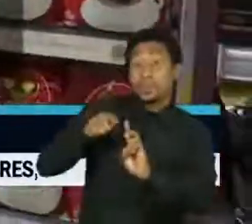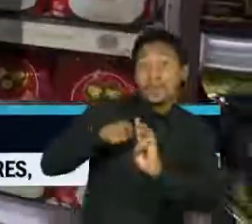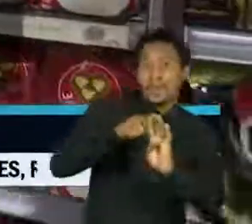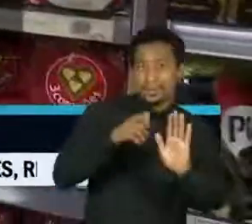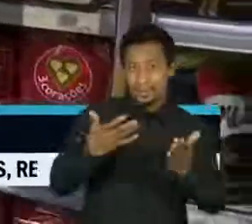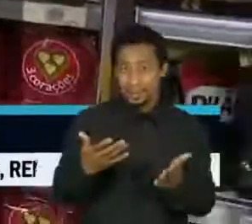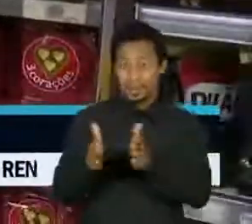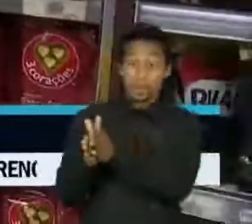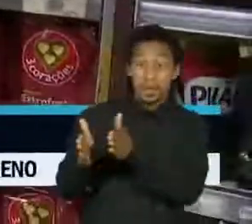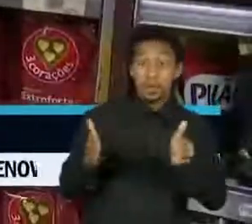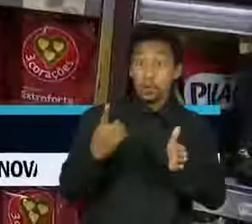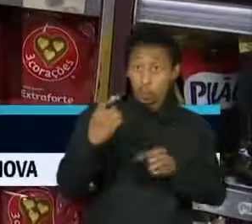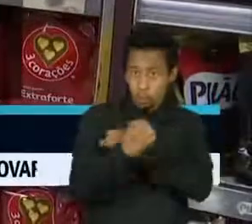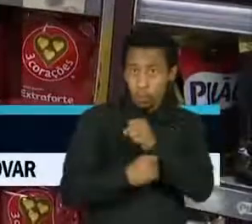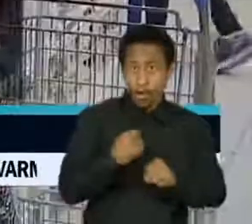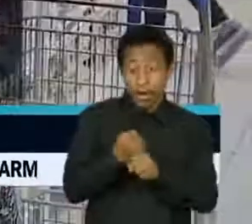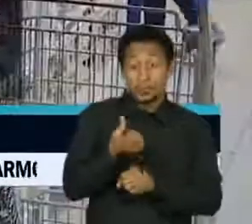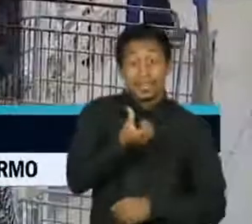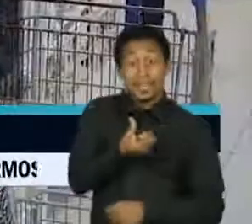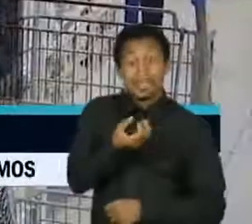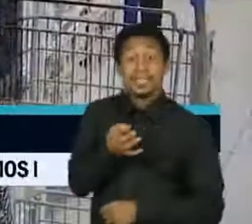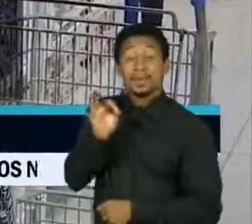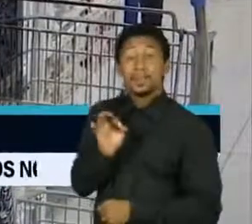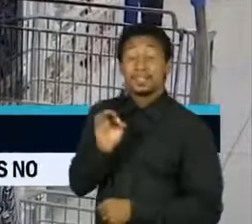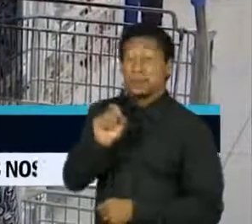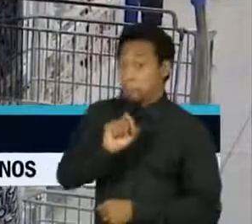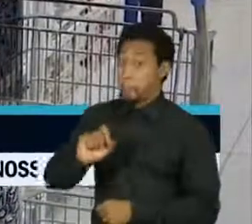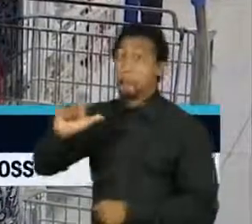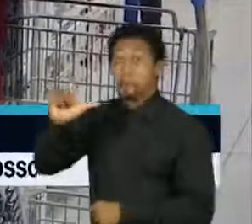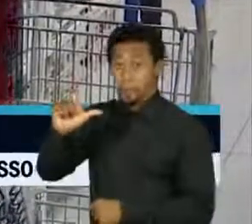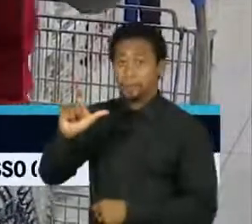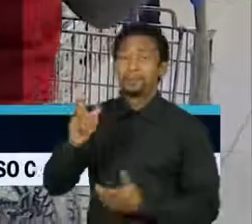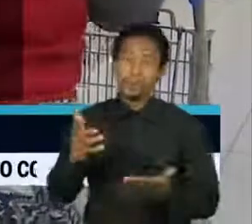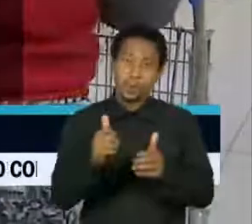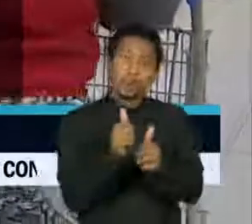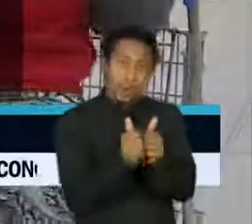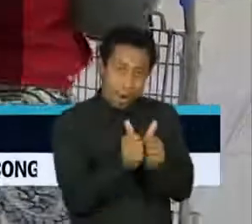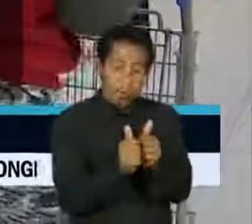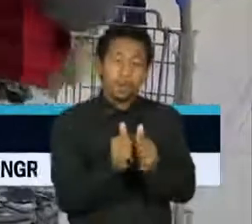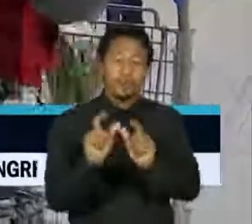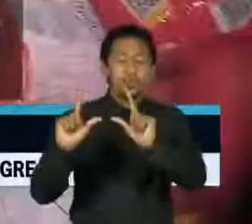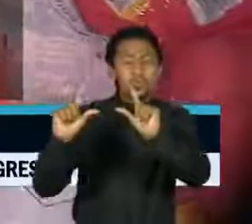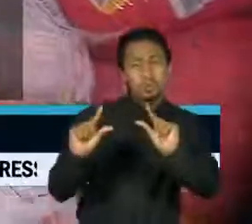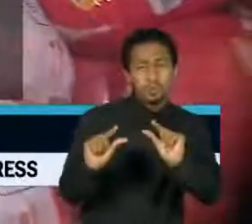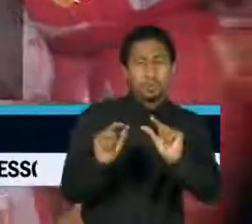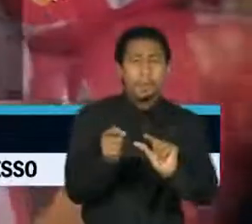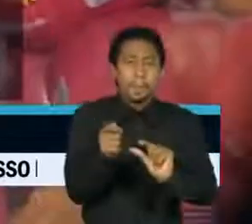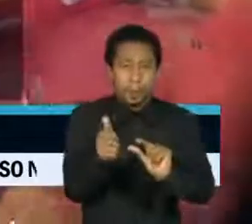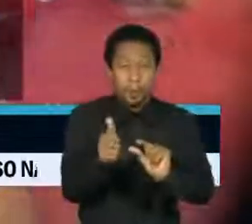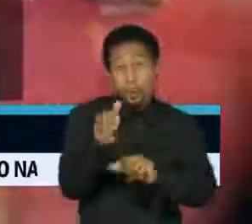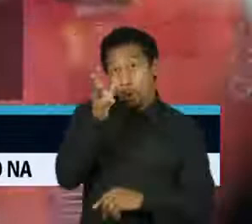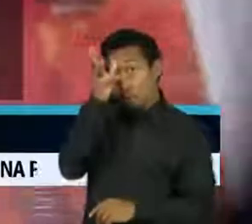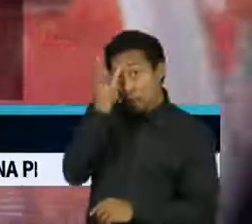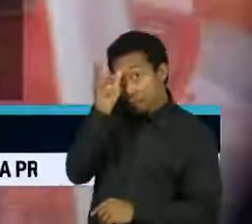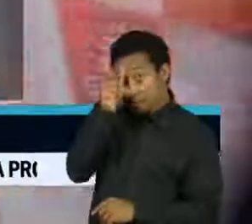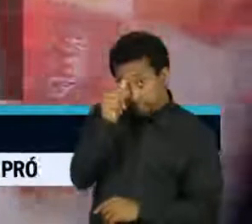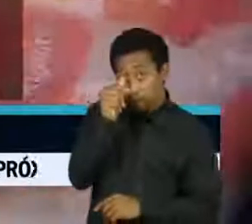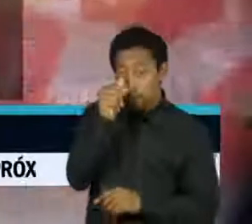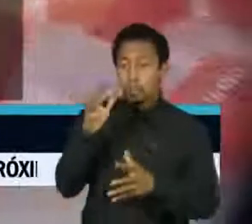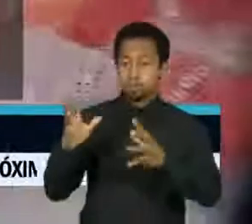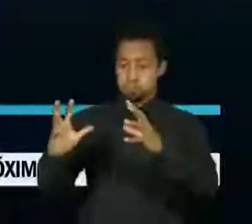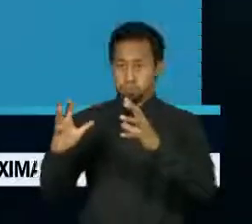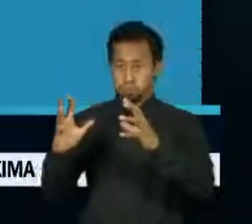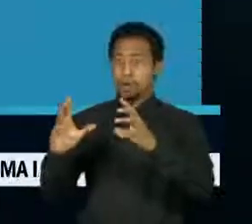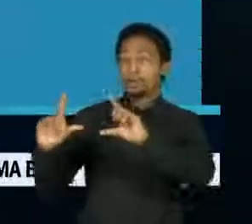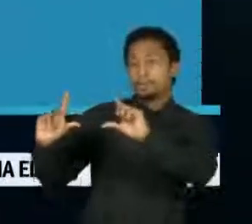quase 60% mais caro. Em compensação, o arroz baixou um pouco e o frango inteiro teve leve